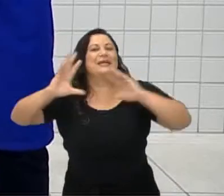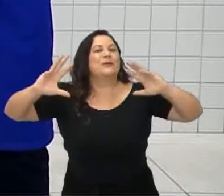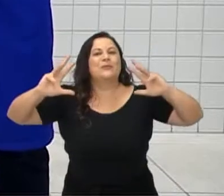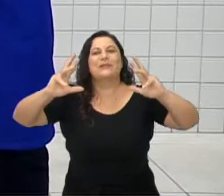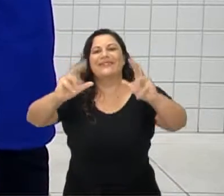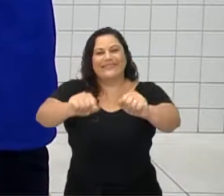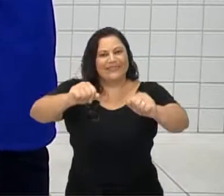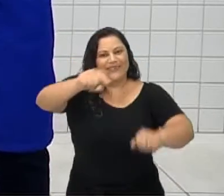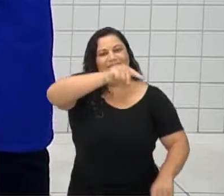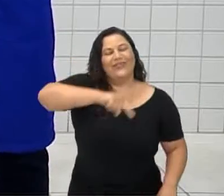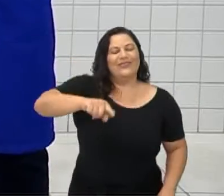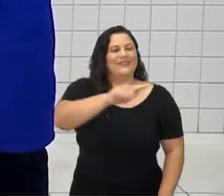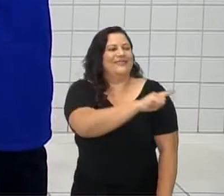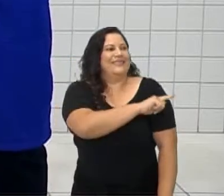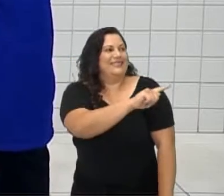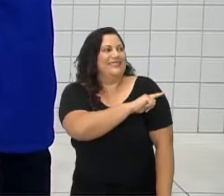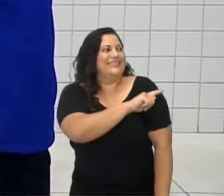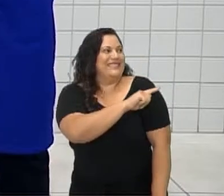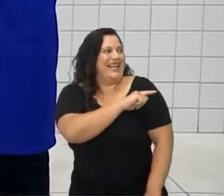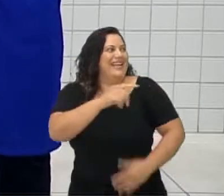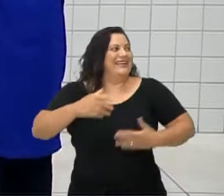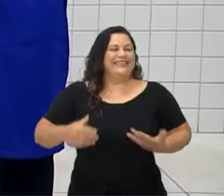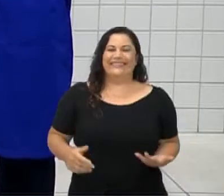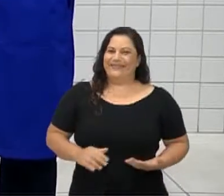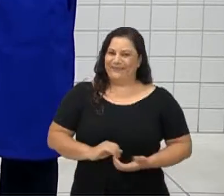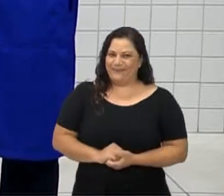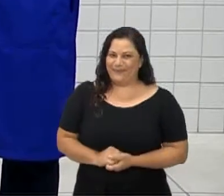sétimo ano lá do São Paulo Apóstolo.